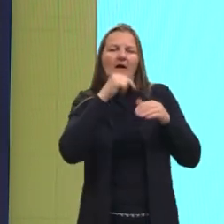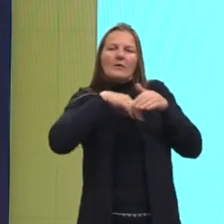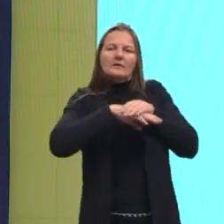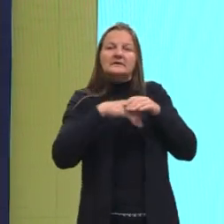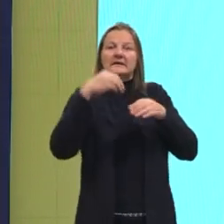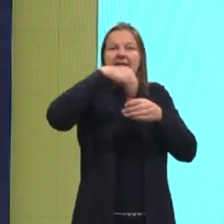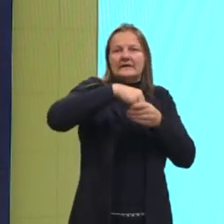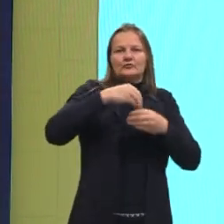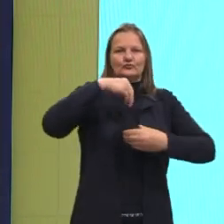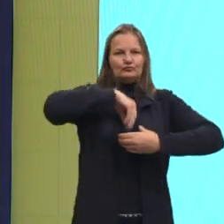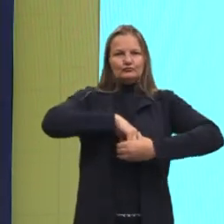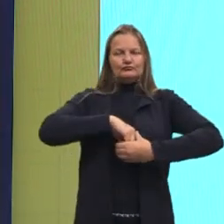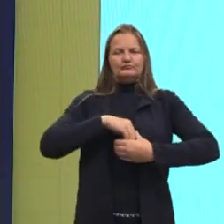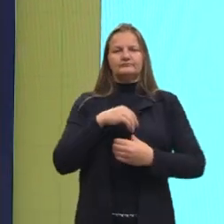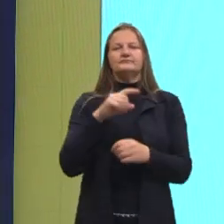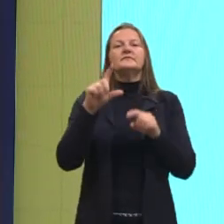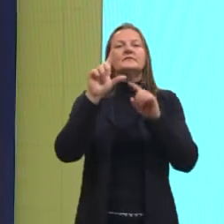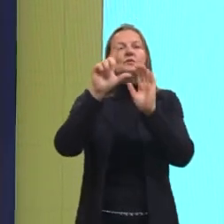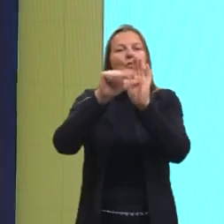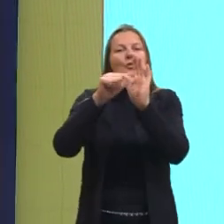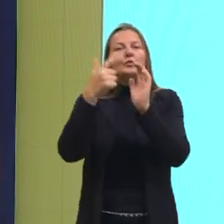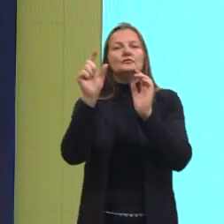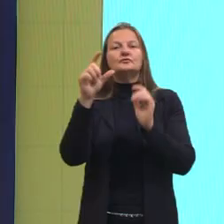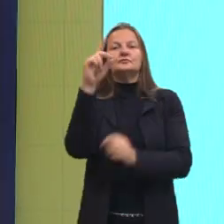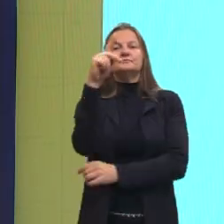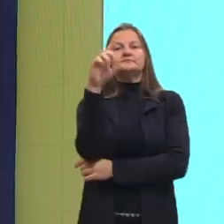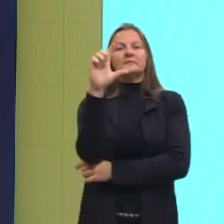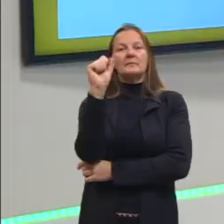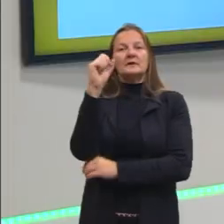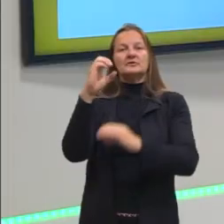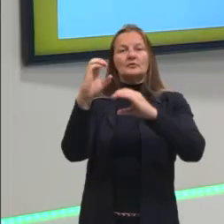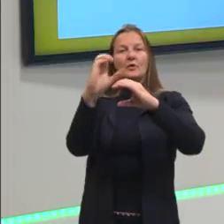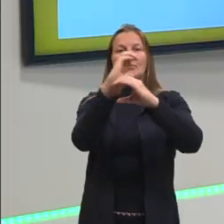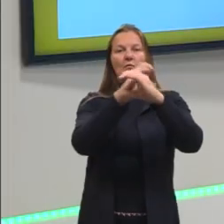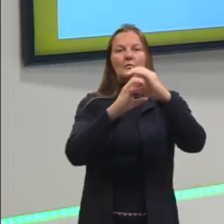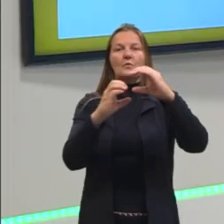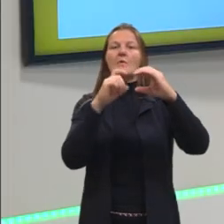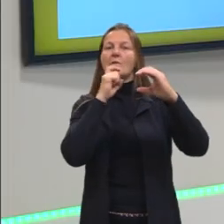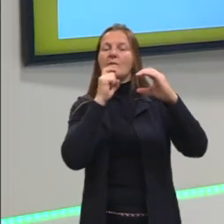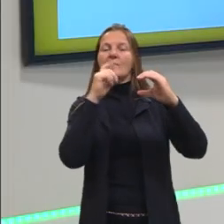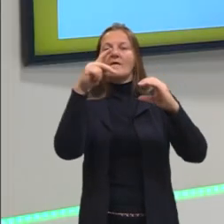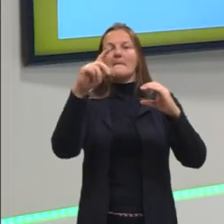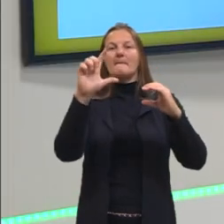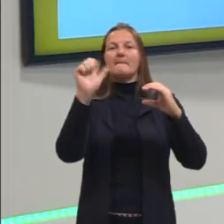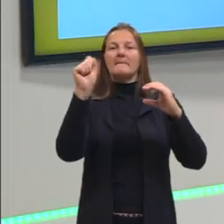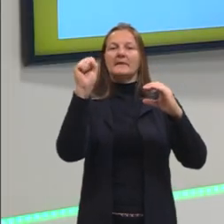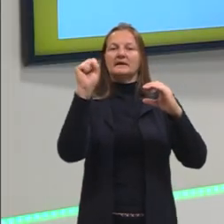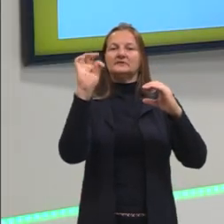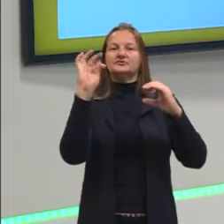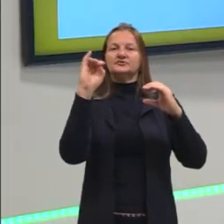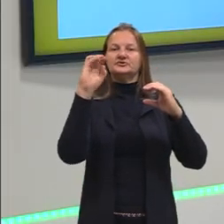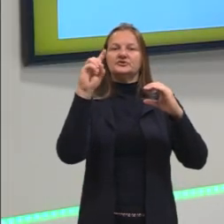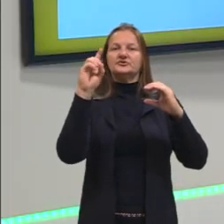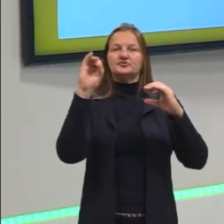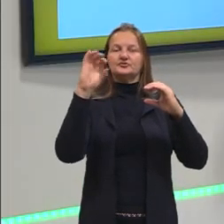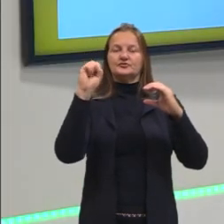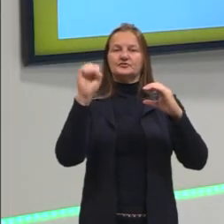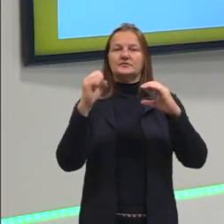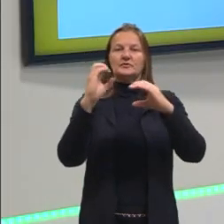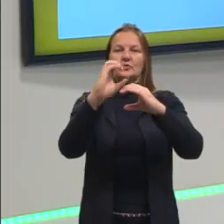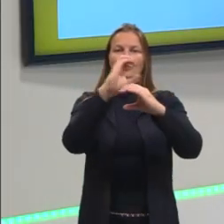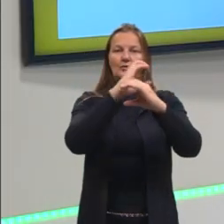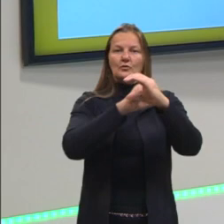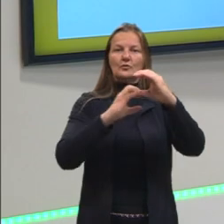Depois, nós temos os plastídeos, né? Que o mais famoso, o que a gente mais ouve falar é o cloroplasto.